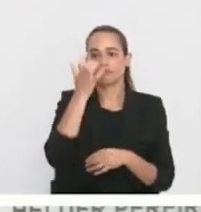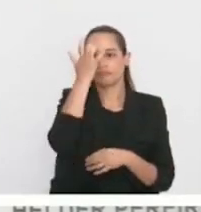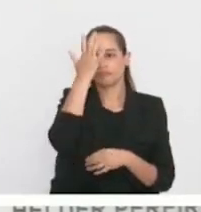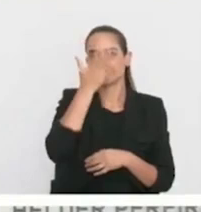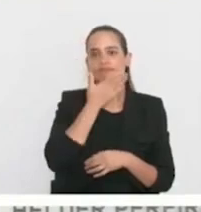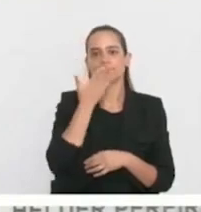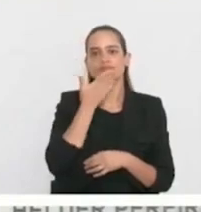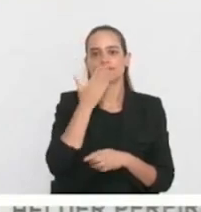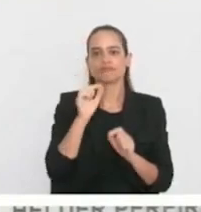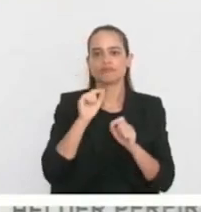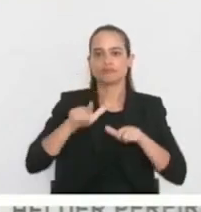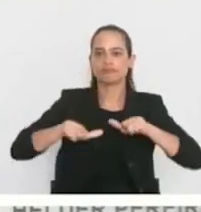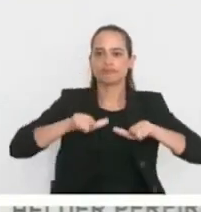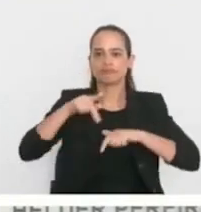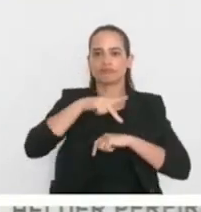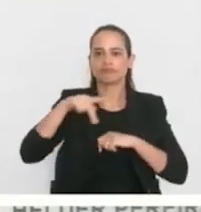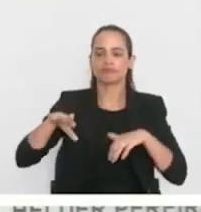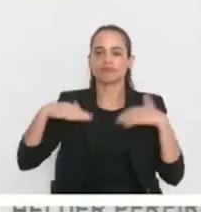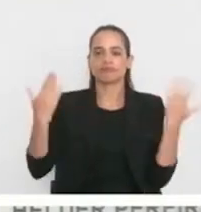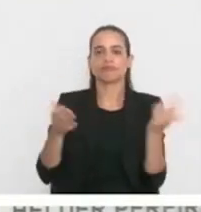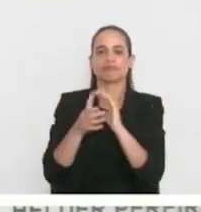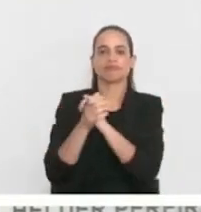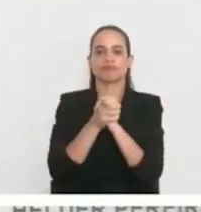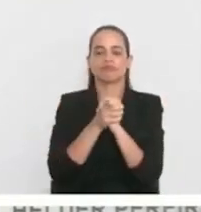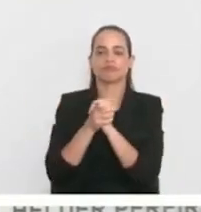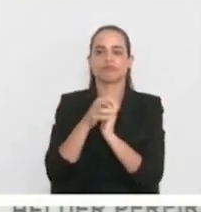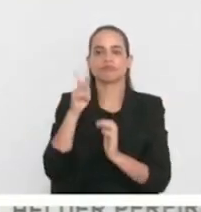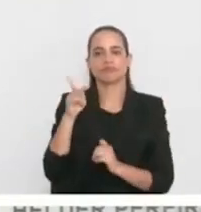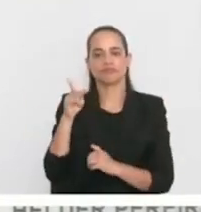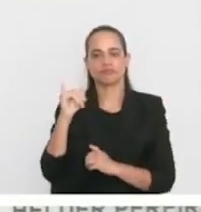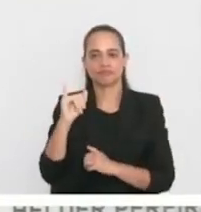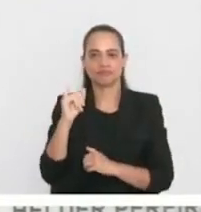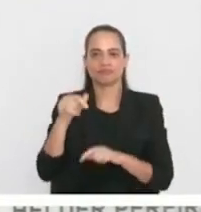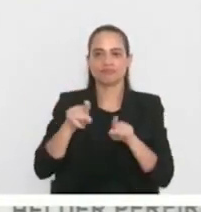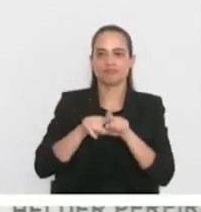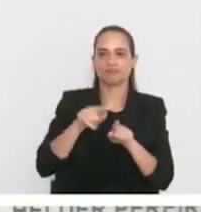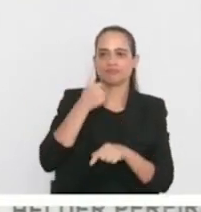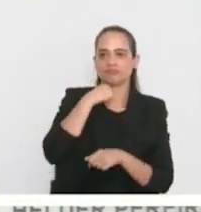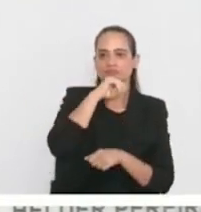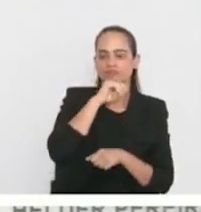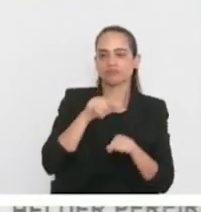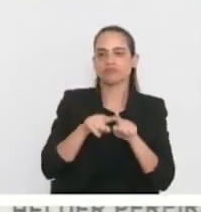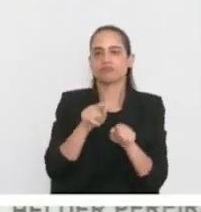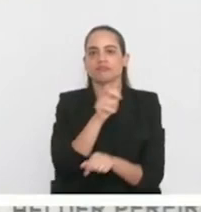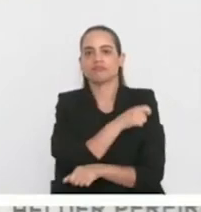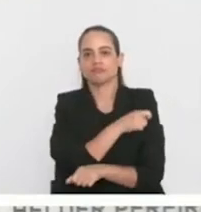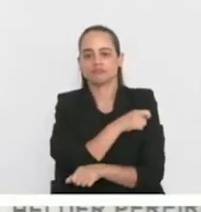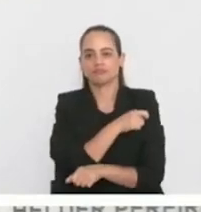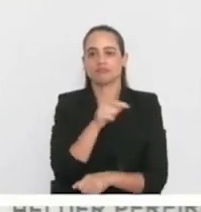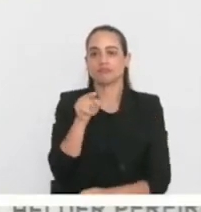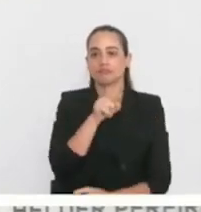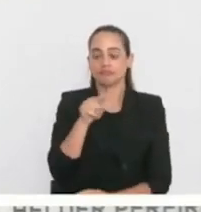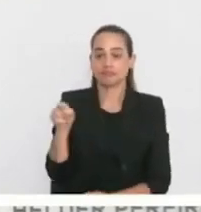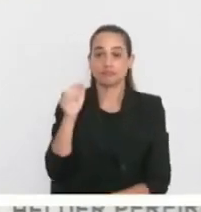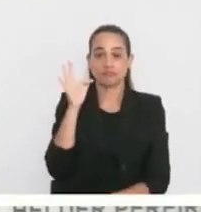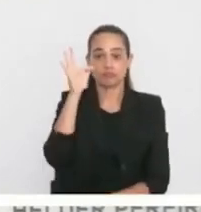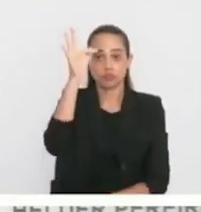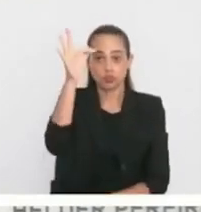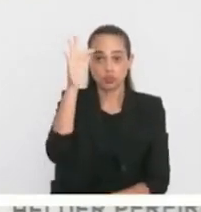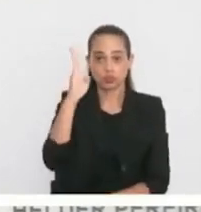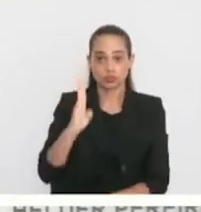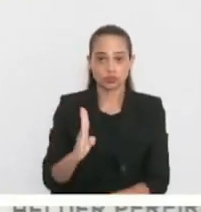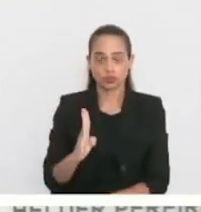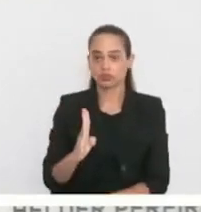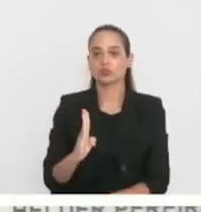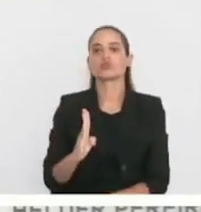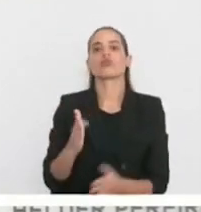professores. Então, parabéns aí aos papais, parabéns aí aos alunos. Vocês não são o futuro do Brasil, vocês já são